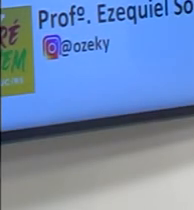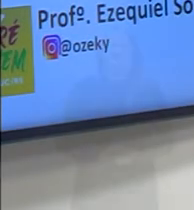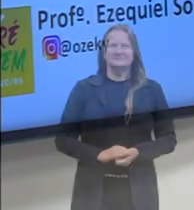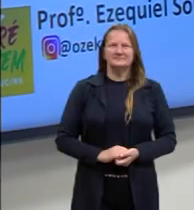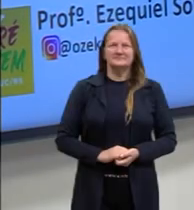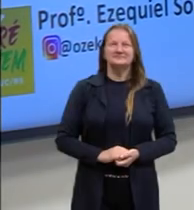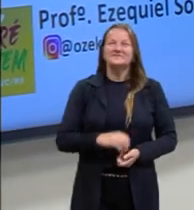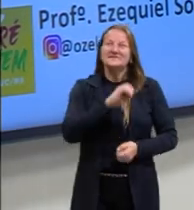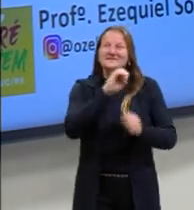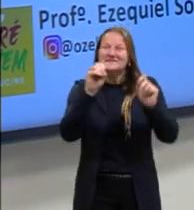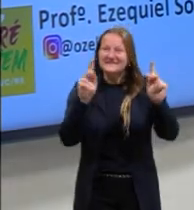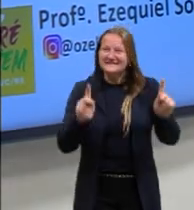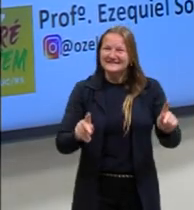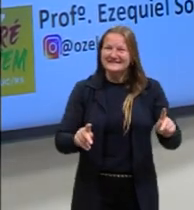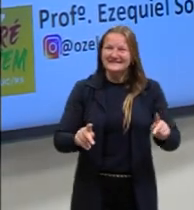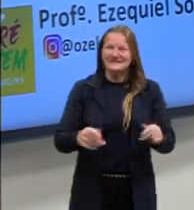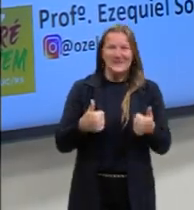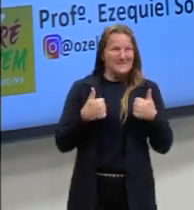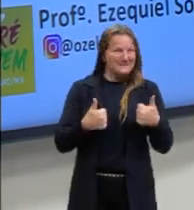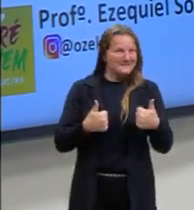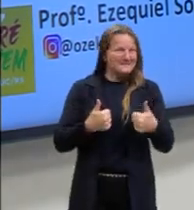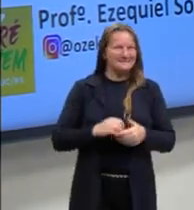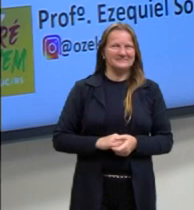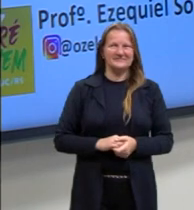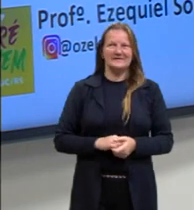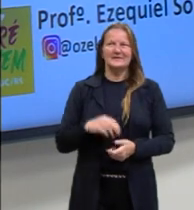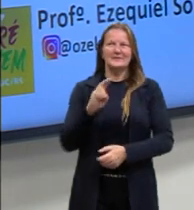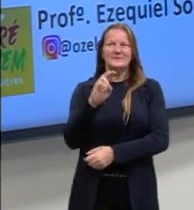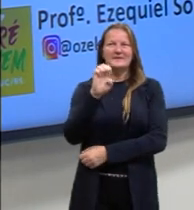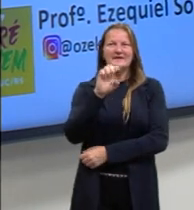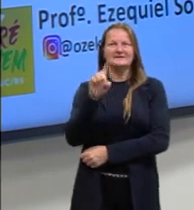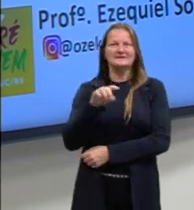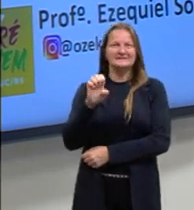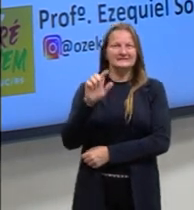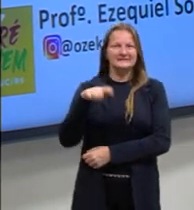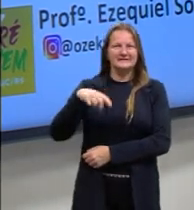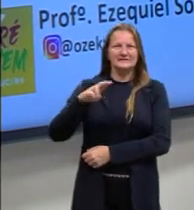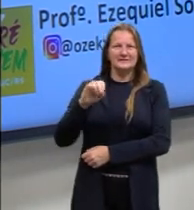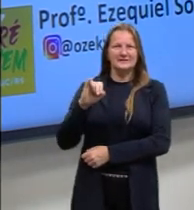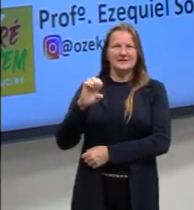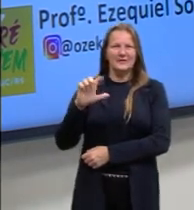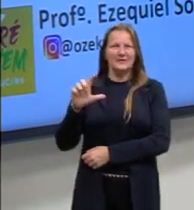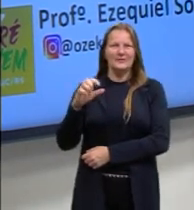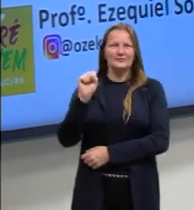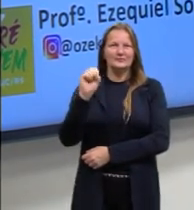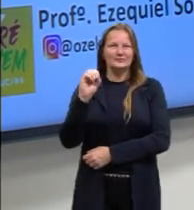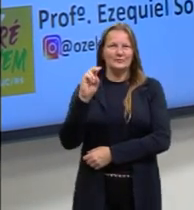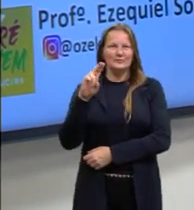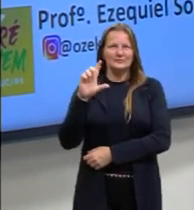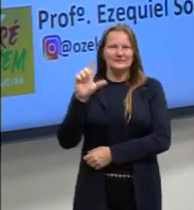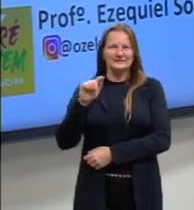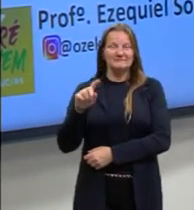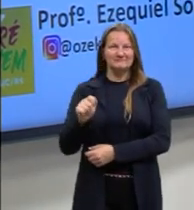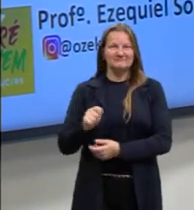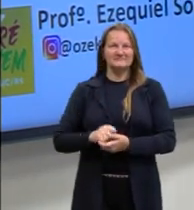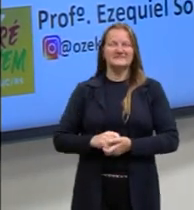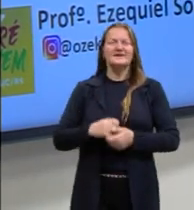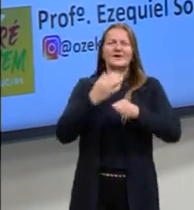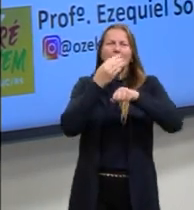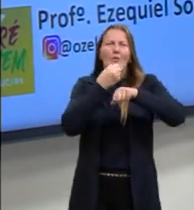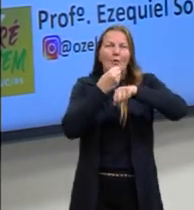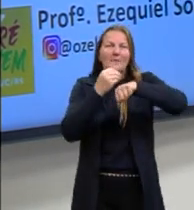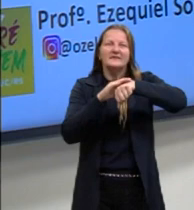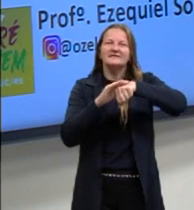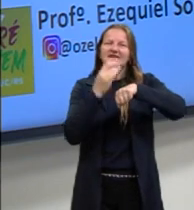E aí pessoal, beleza? Meu nome é Ezequiel Souza, eu sou um homem branco, estou vestindo